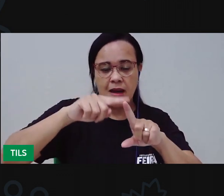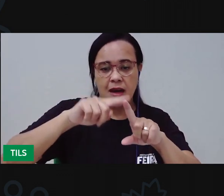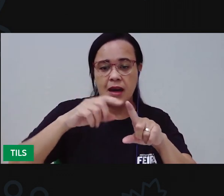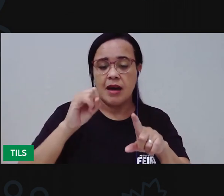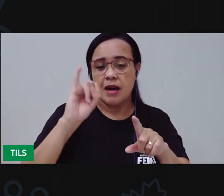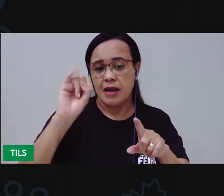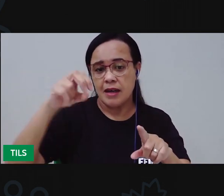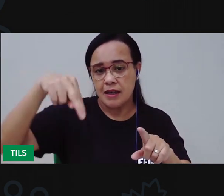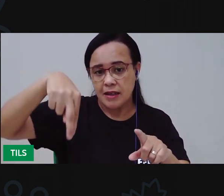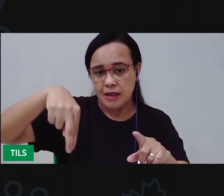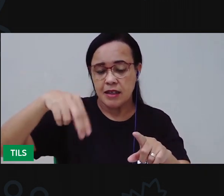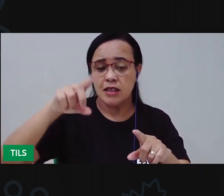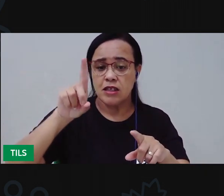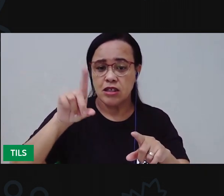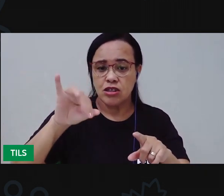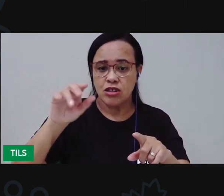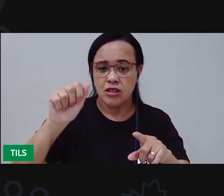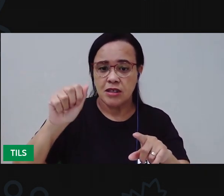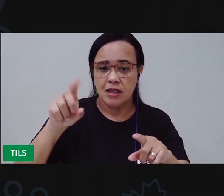mindinho.